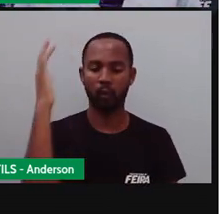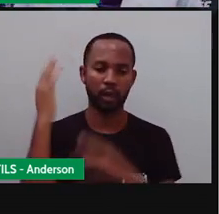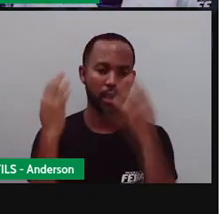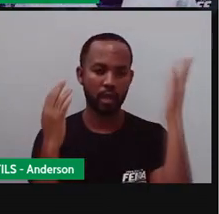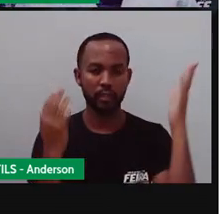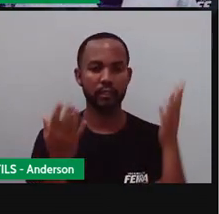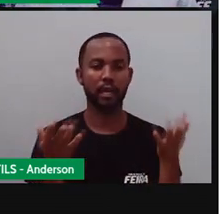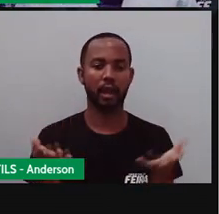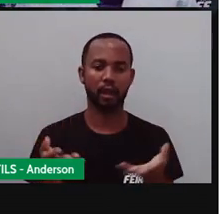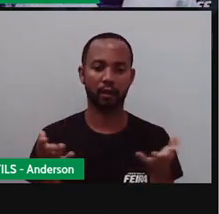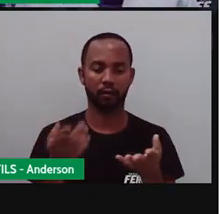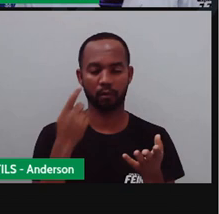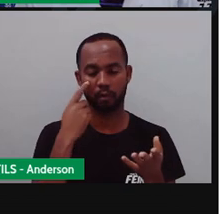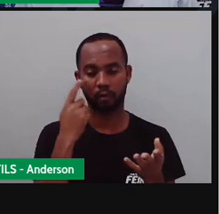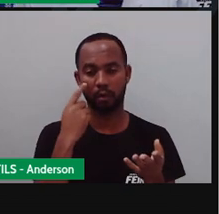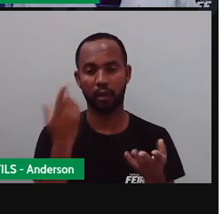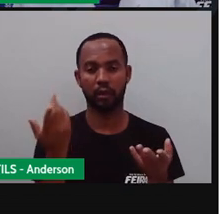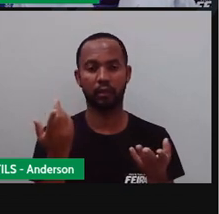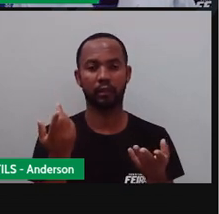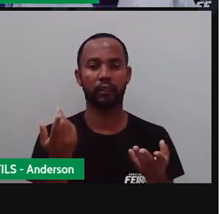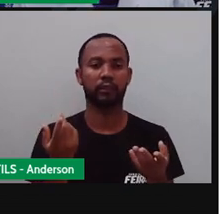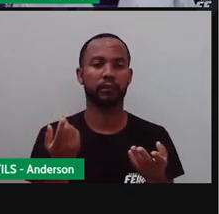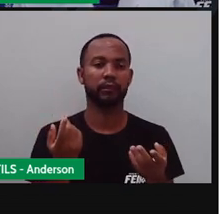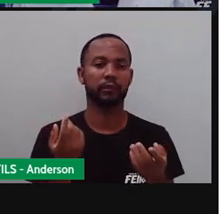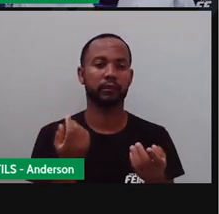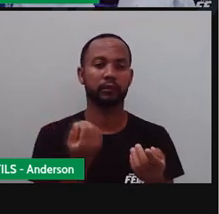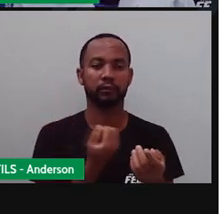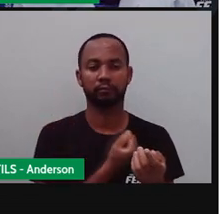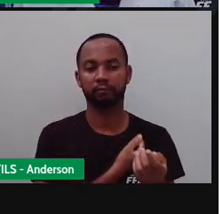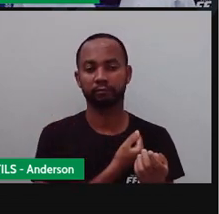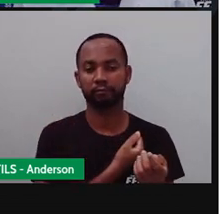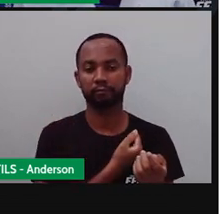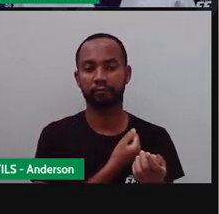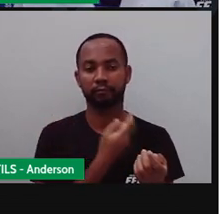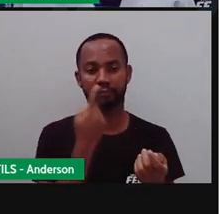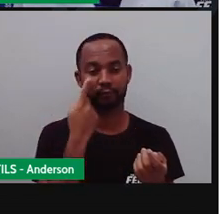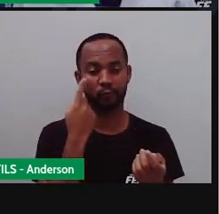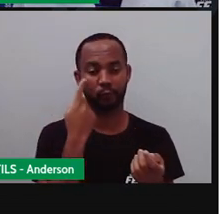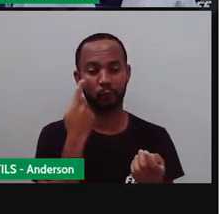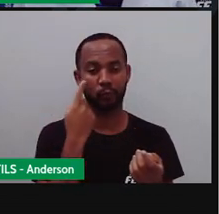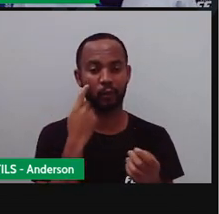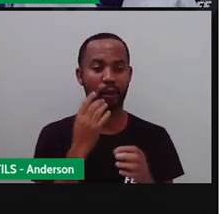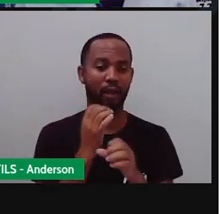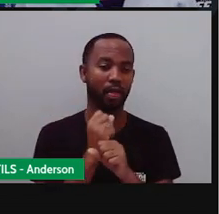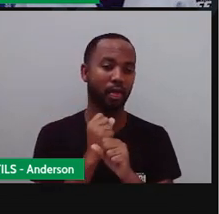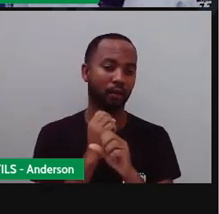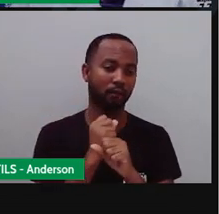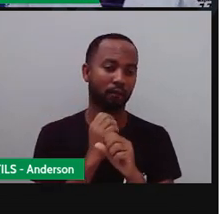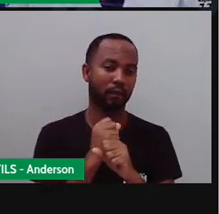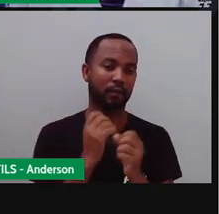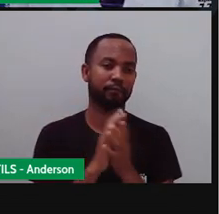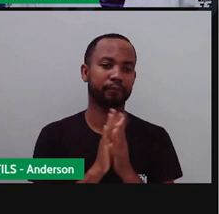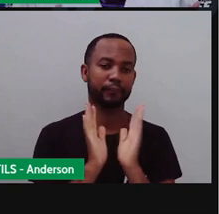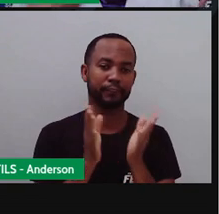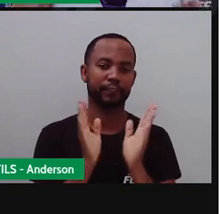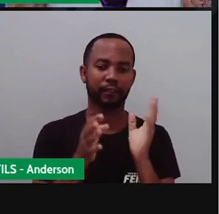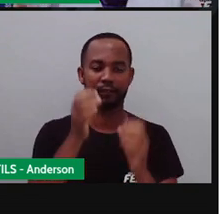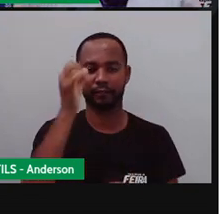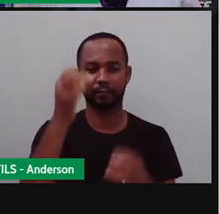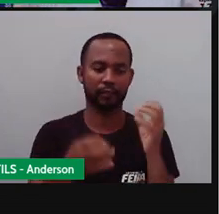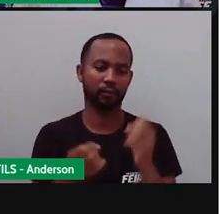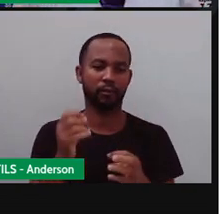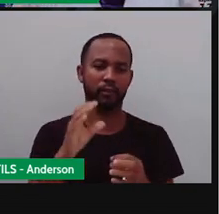a própria falando sobre vários números. Chegou a nossa hora, né, de calcular, falamos muito sobre ciência, sobre essas